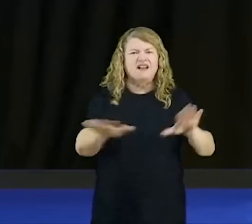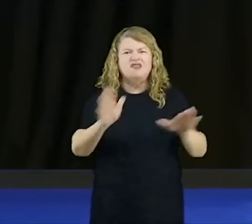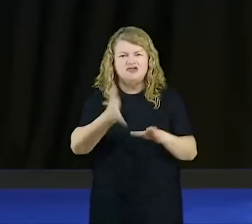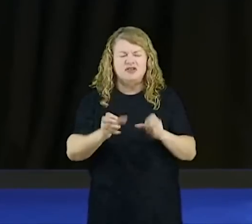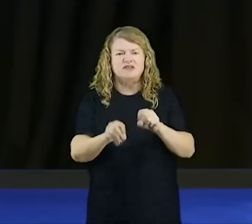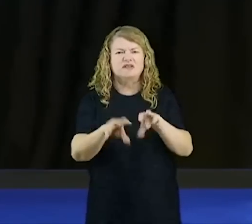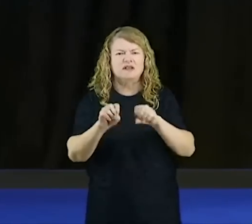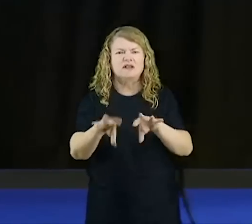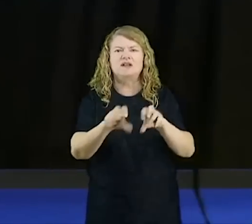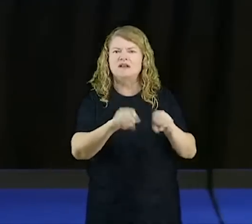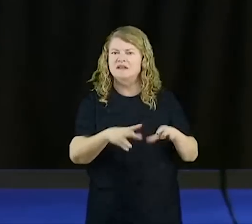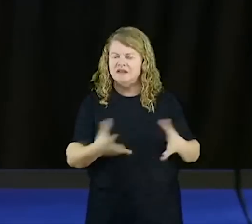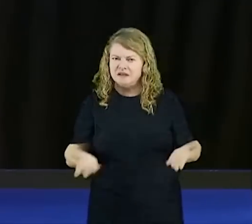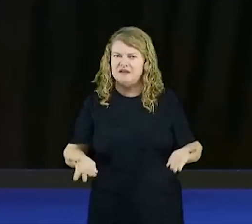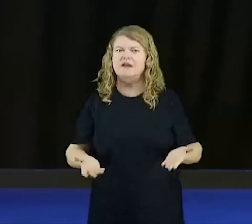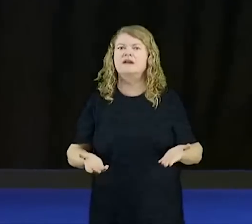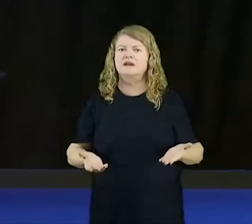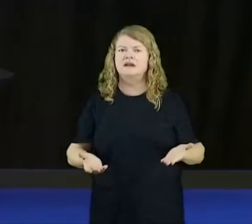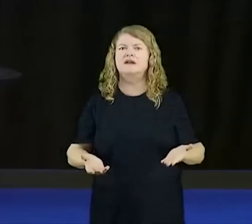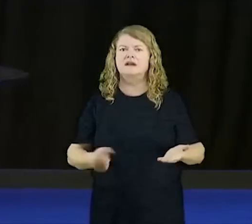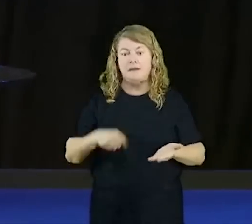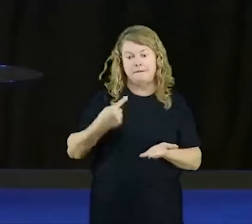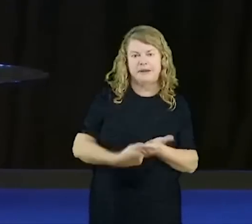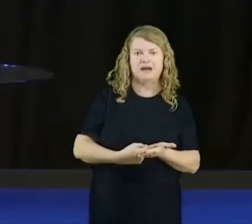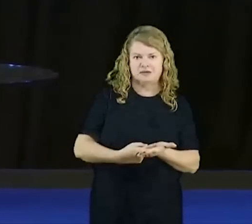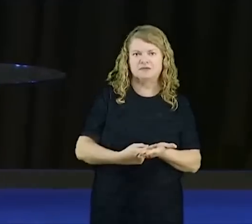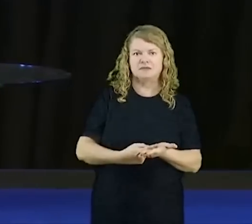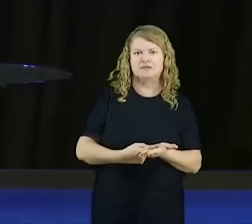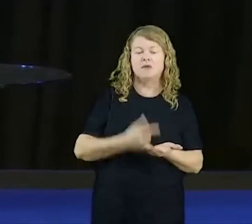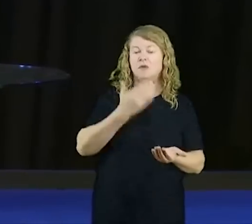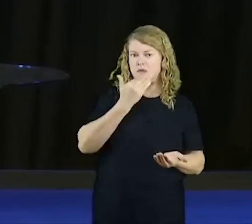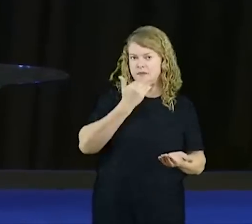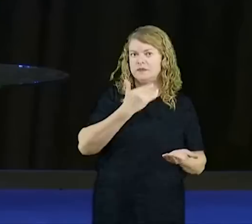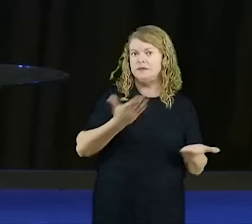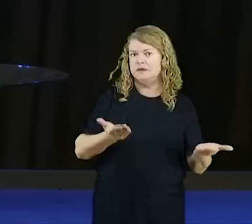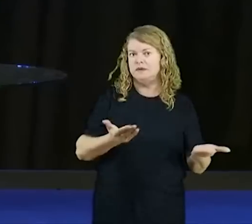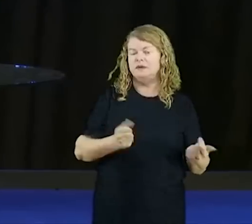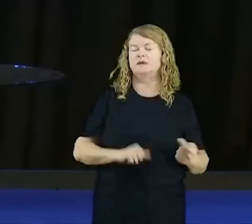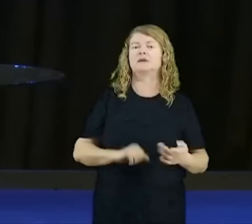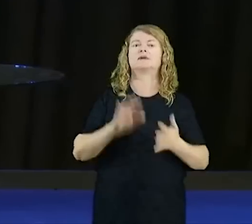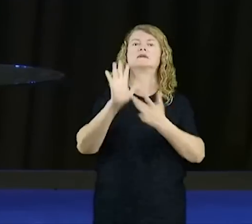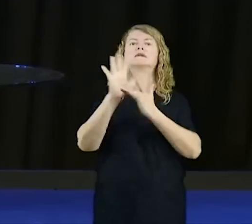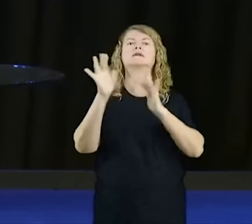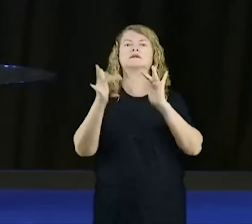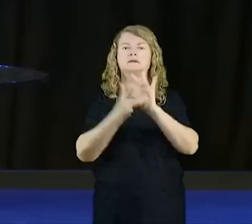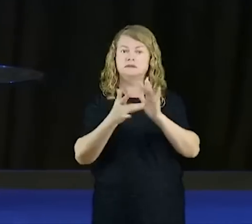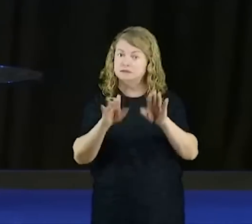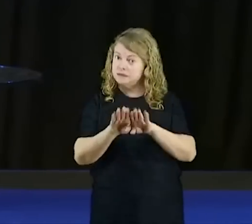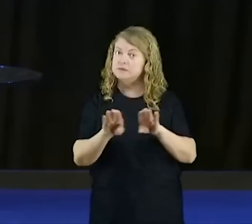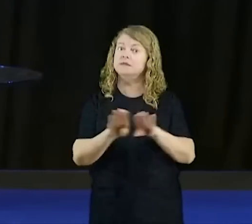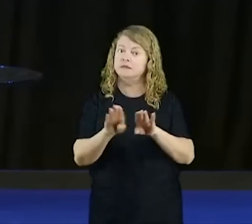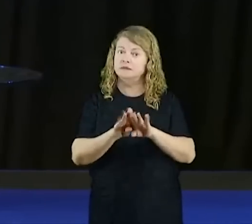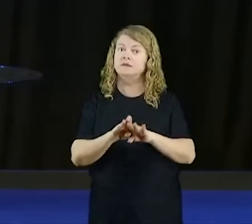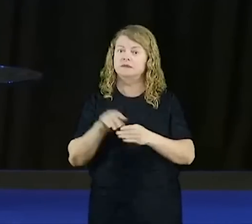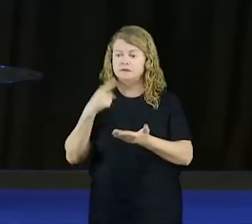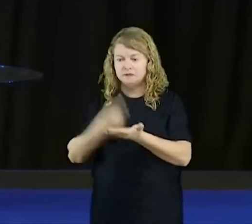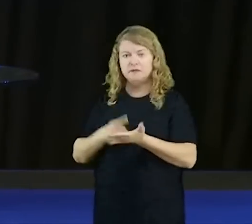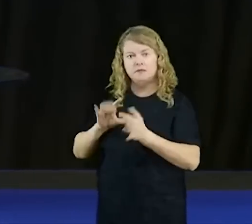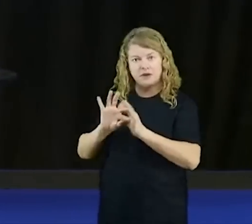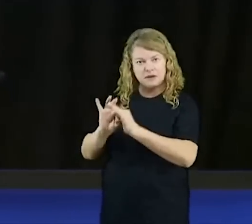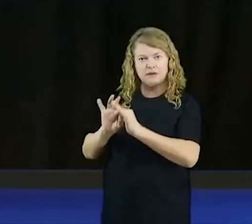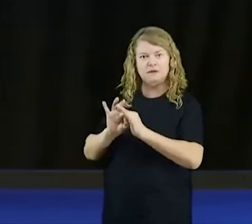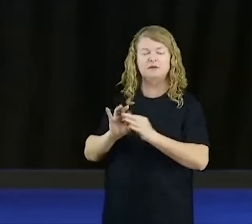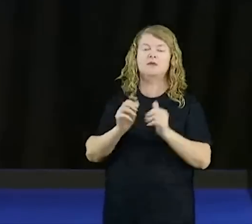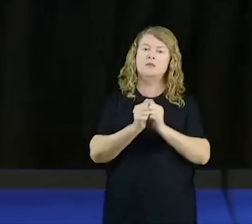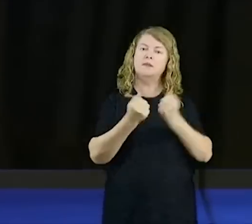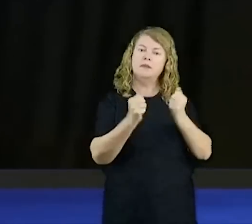aqui, que os pactos são feitos com comidas, então, Jesus também faz um pacto com pão e vinho, e é isso que nós vamos celebrar no